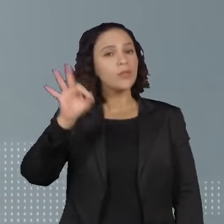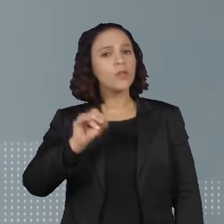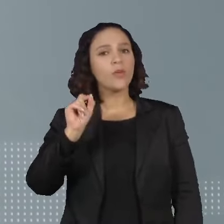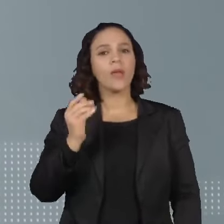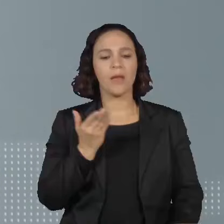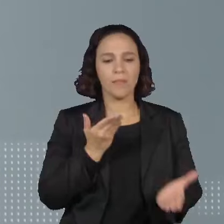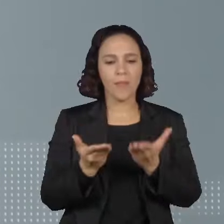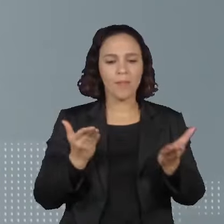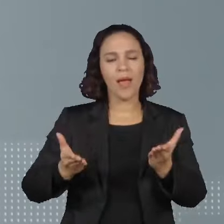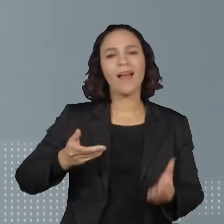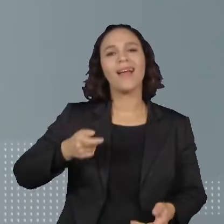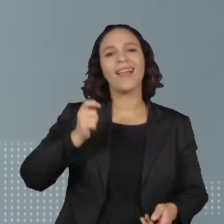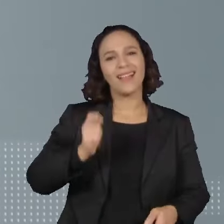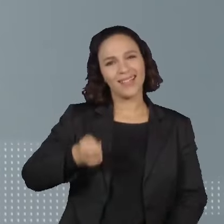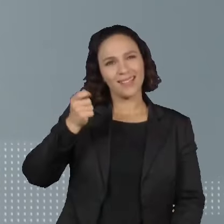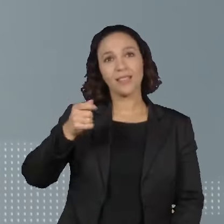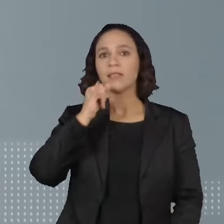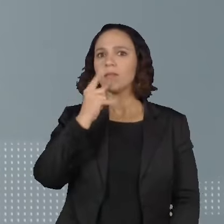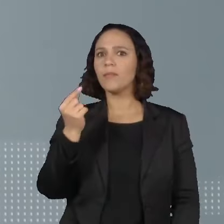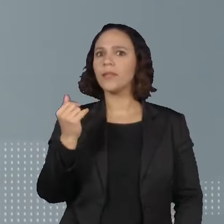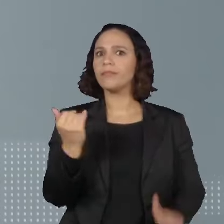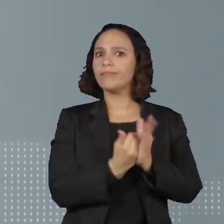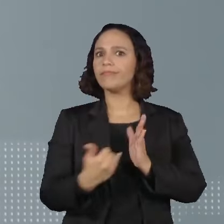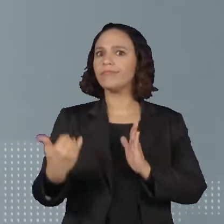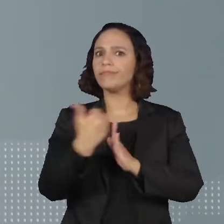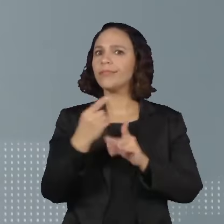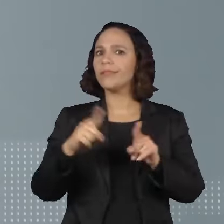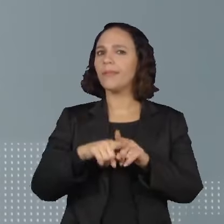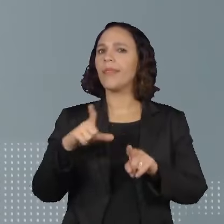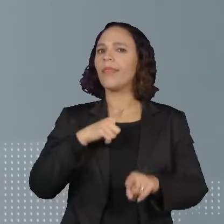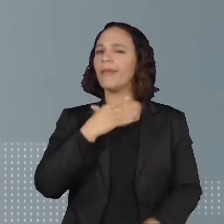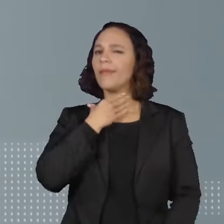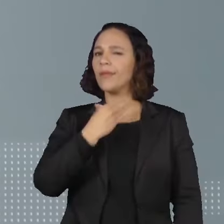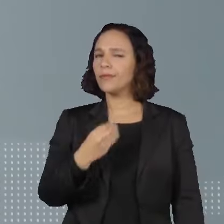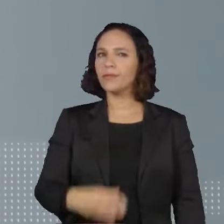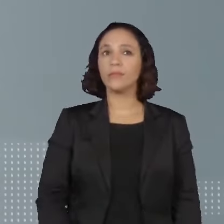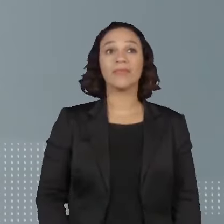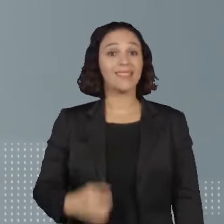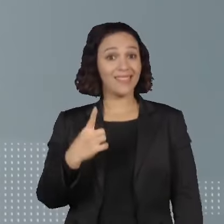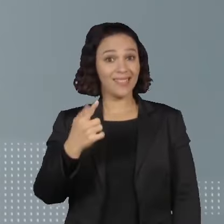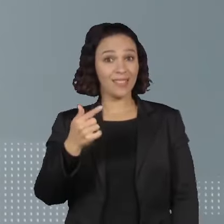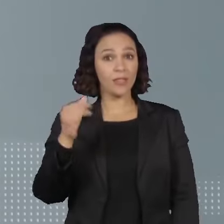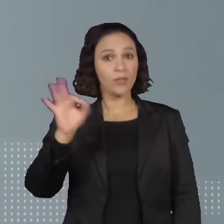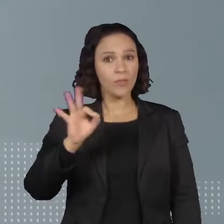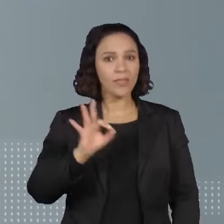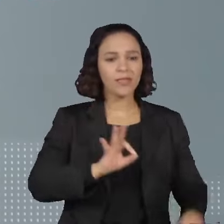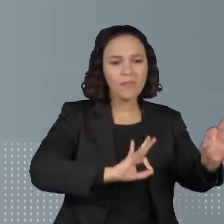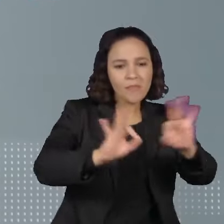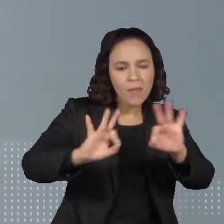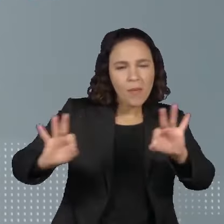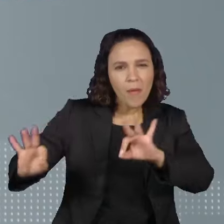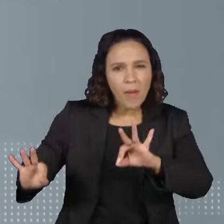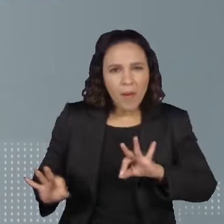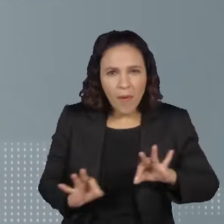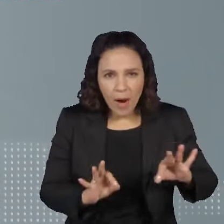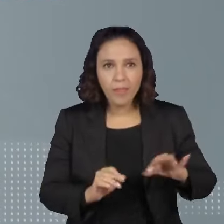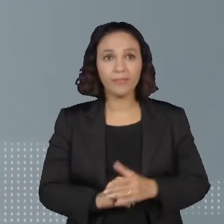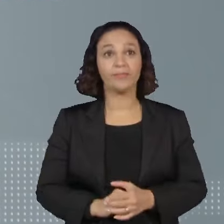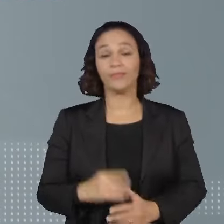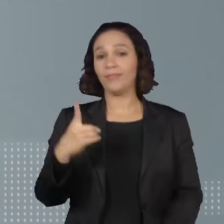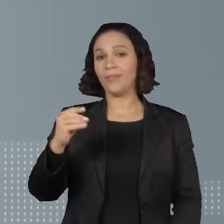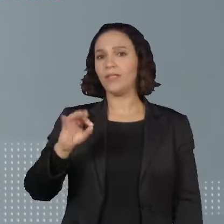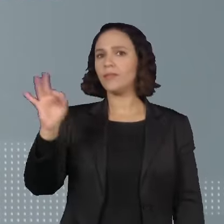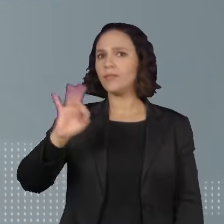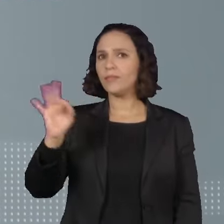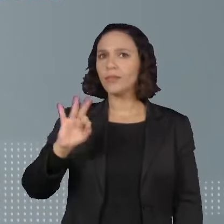em licitação, como sobrepreços e fraudes, 17% em infraestrutura, 10% em atuação